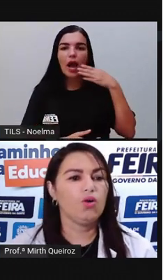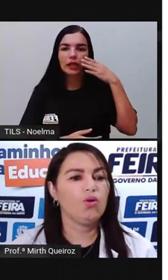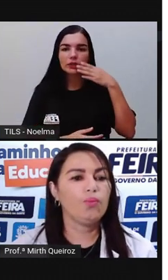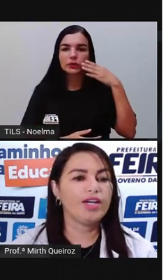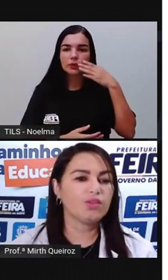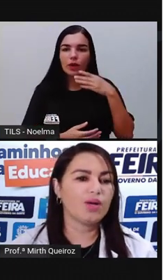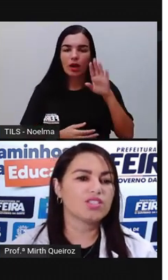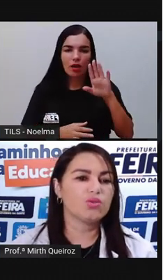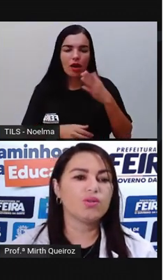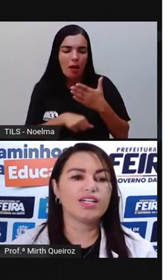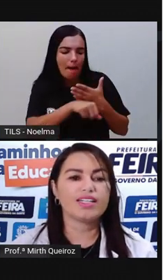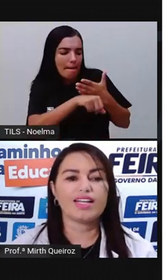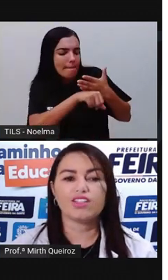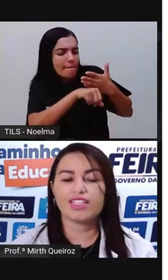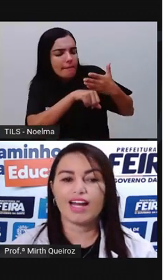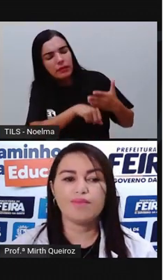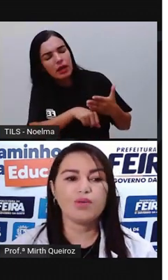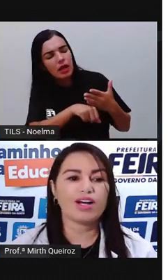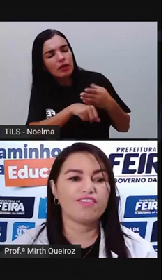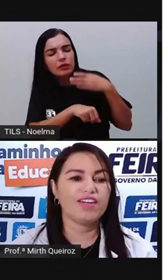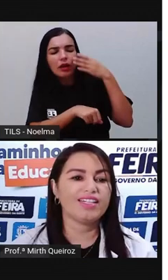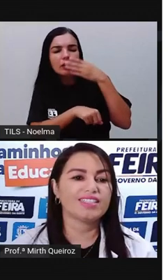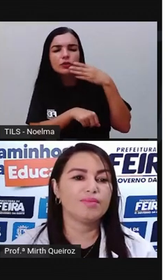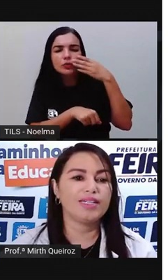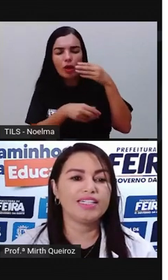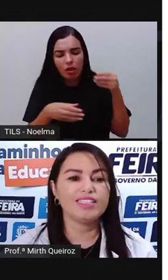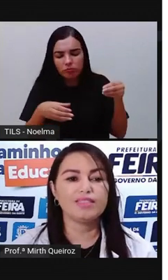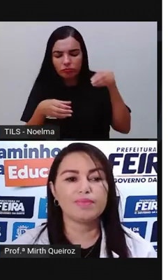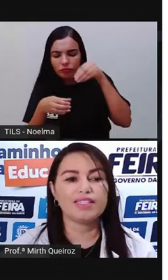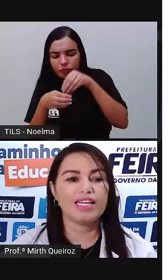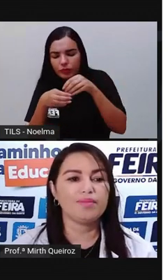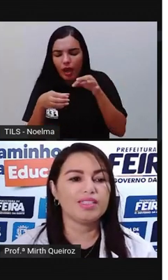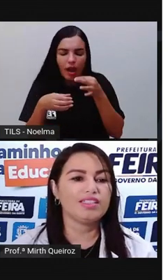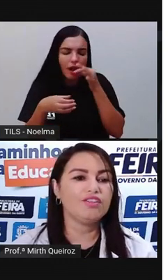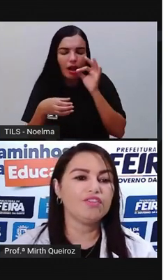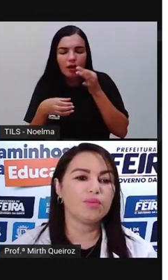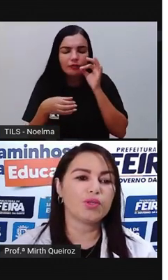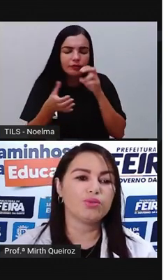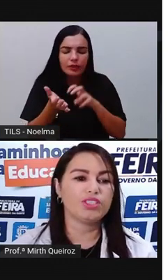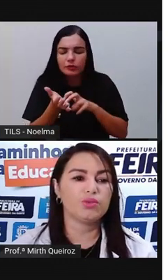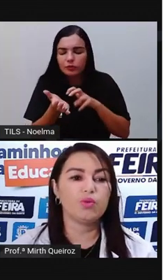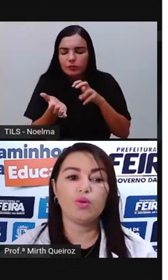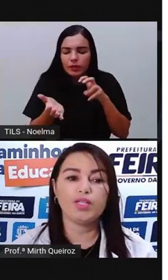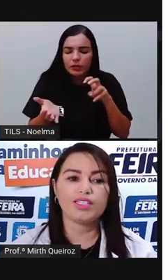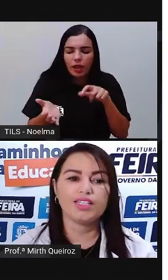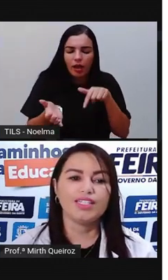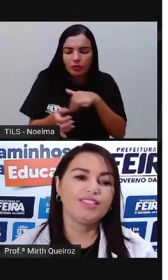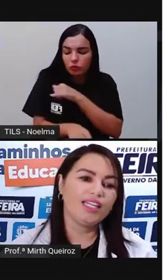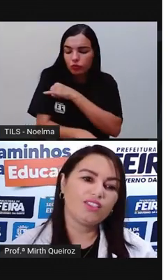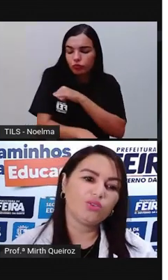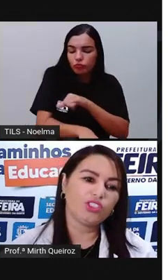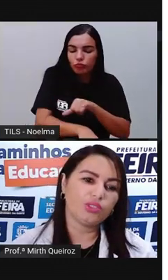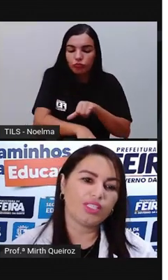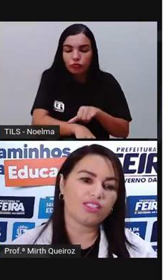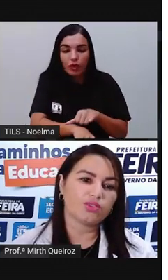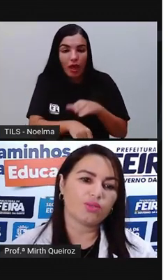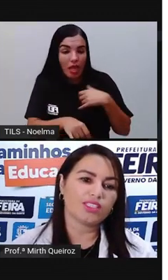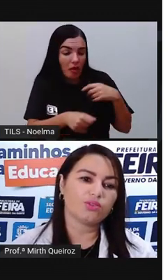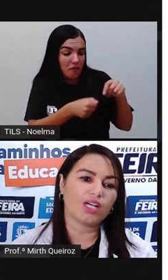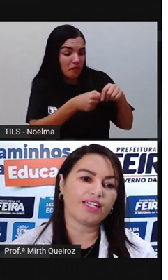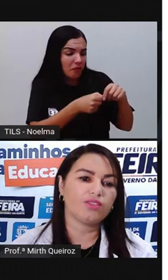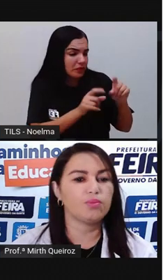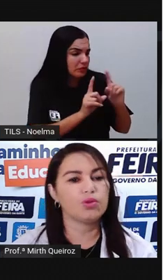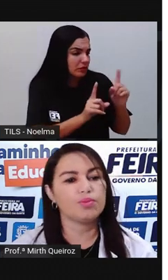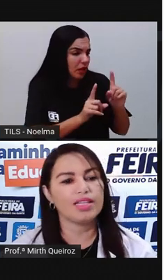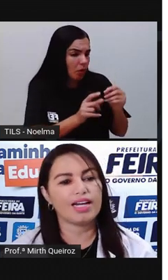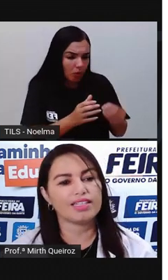O branco açúcar que adoçará meu café nessa manhã de Ipanema não foi produzido por mim, nem surgiu dentro do